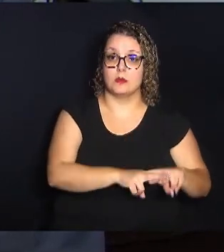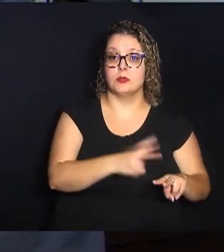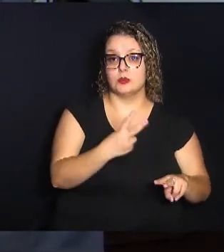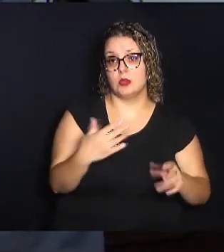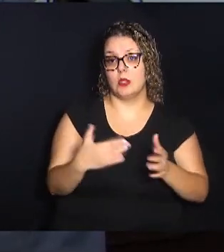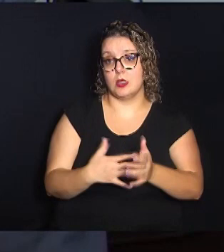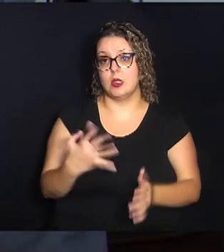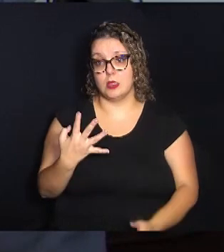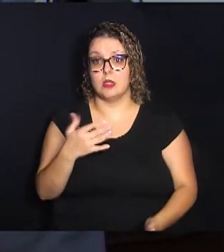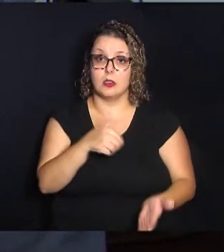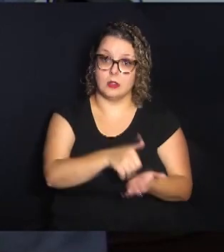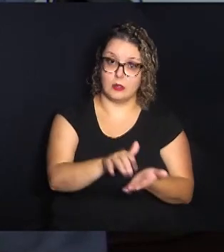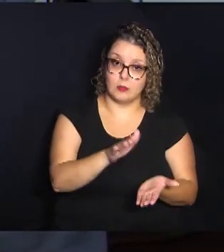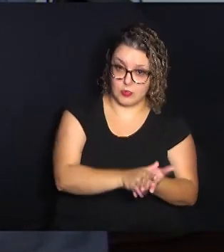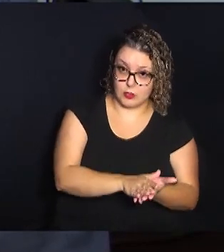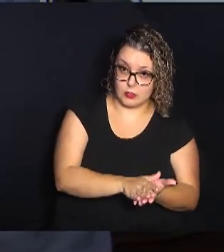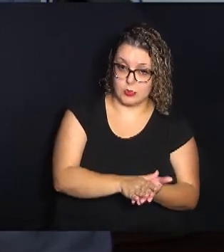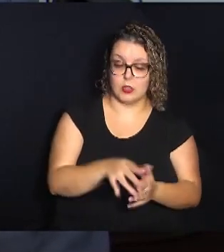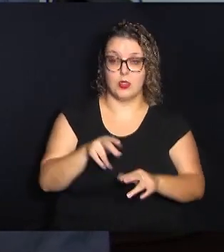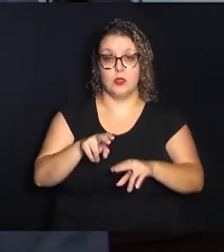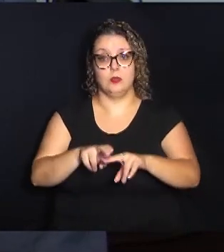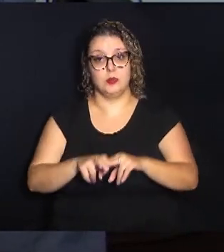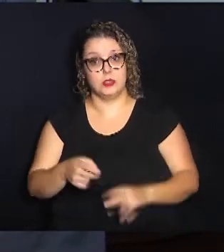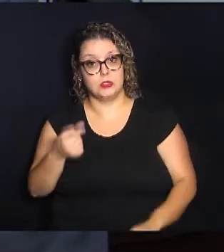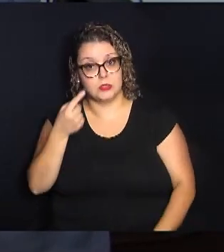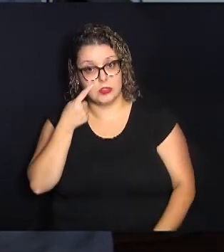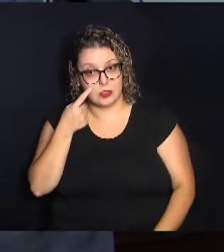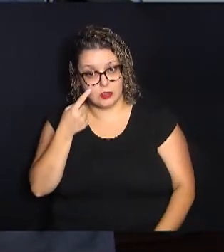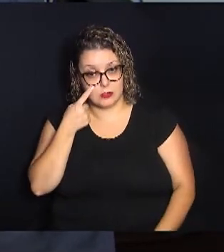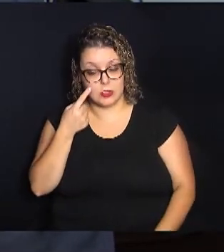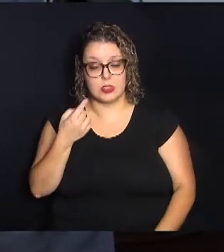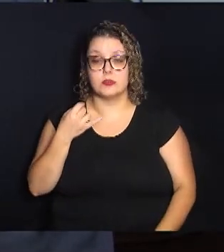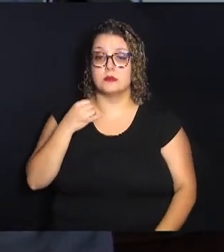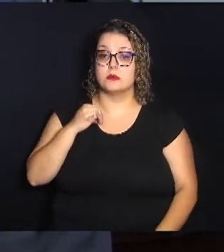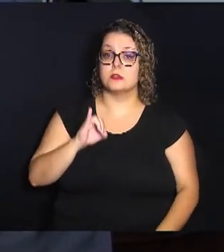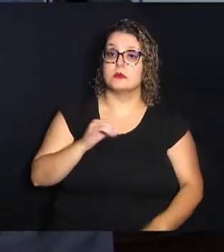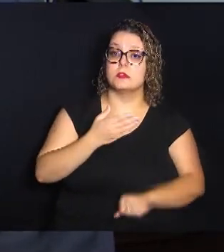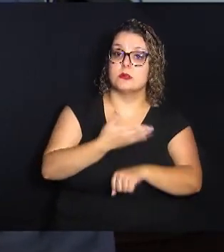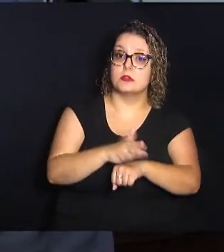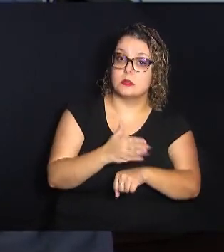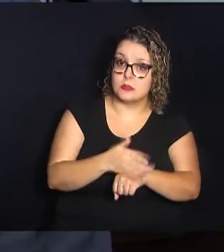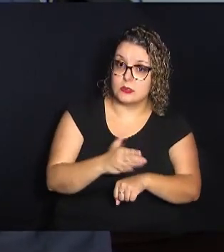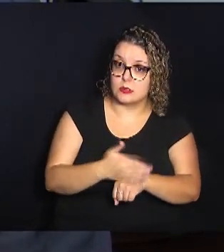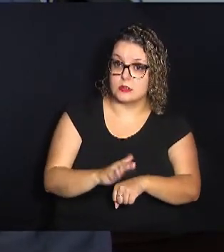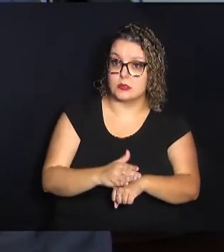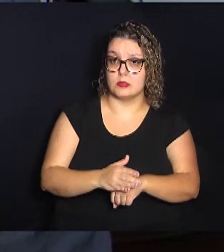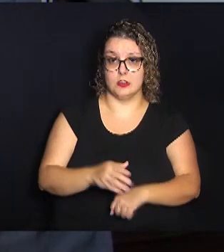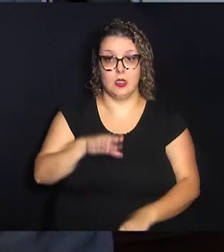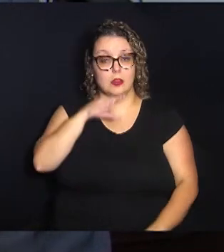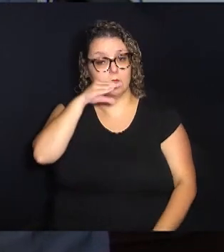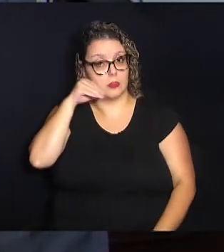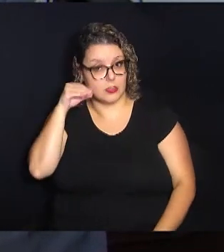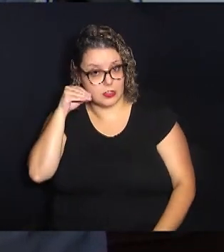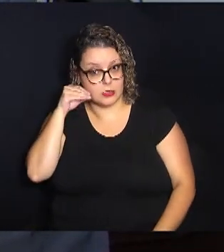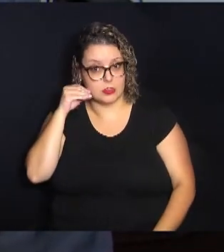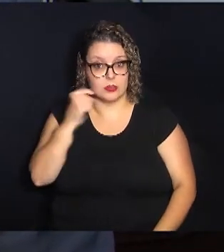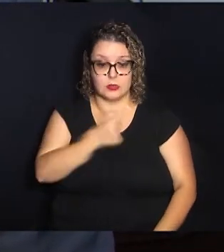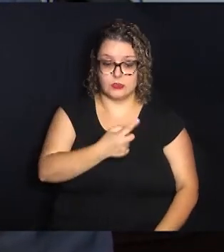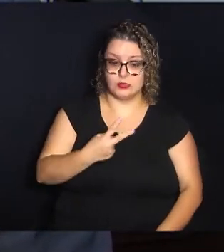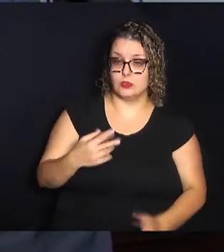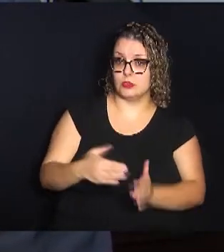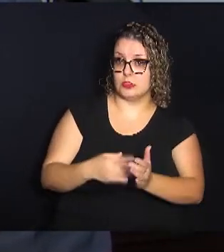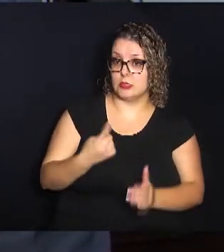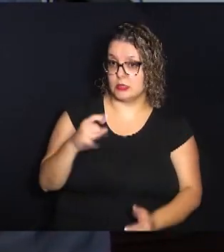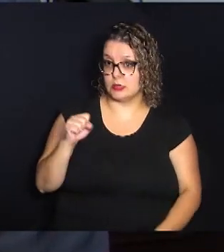anos e multa. Importante observar que se for praticado por adolescente, de 12 a 18